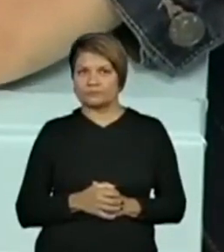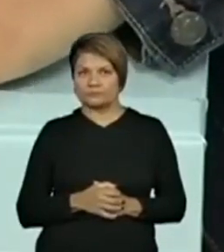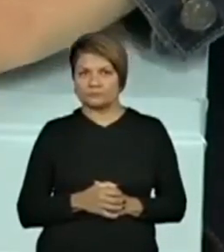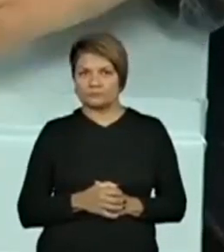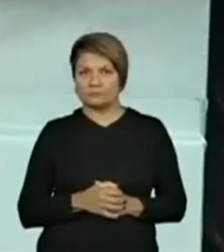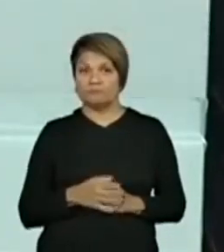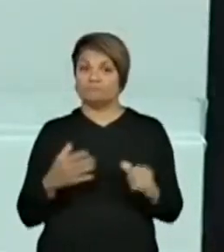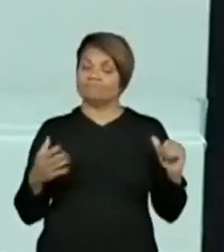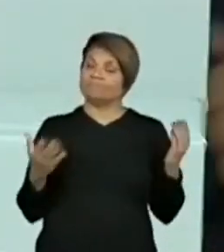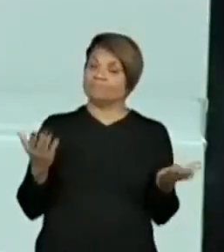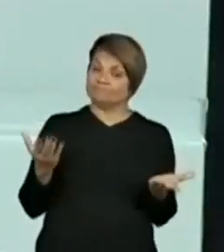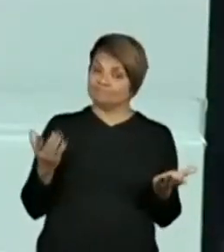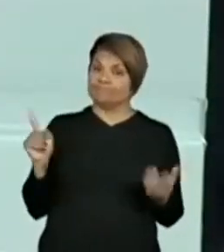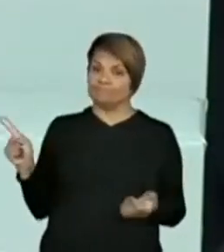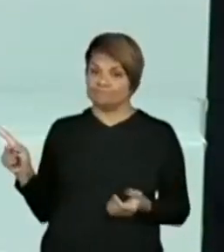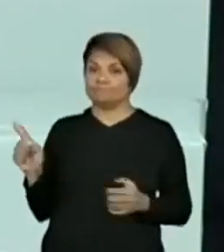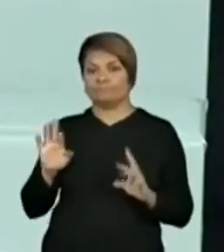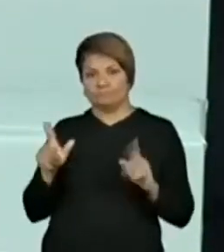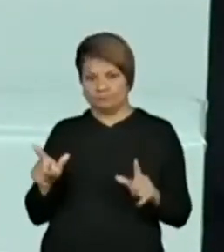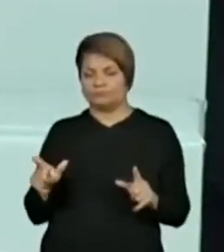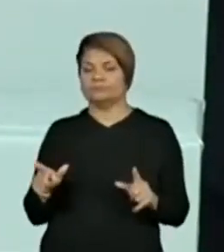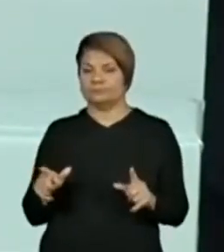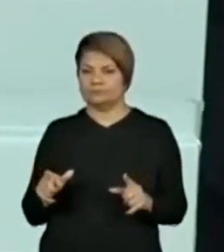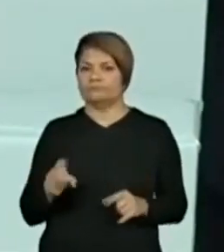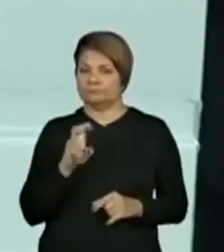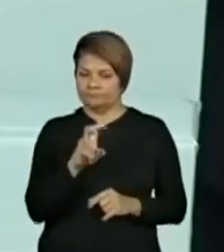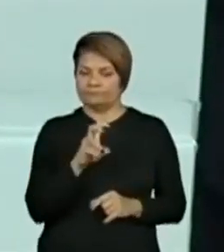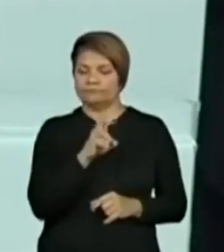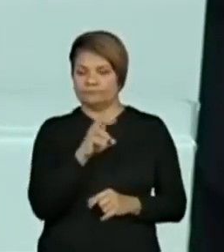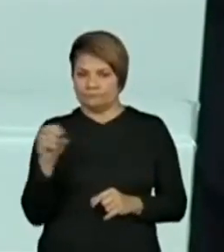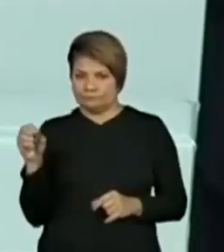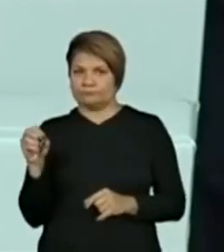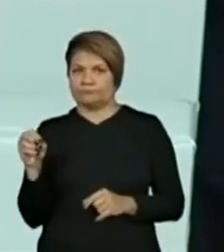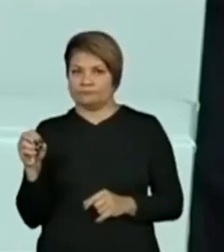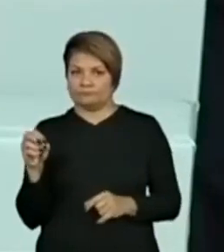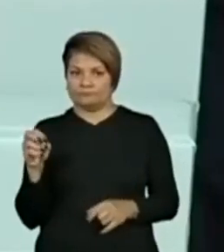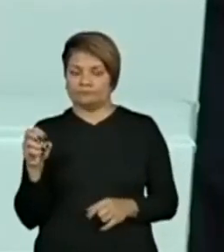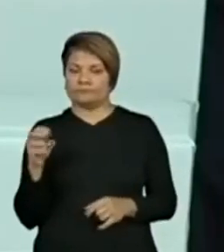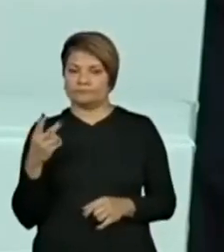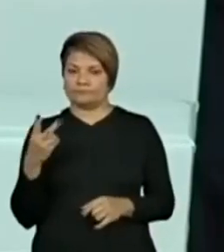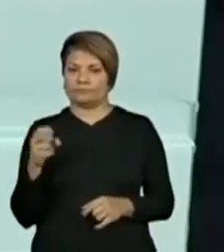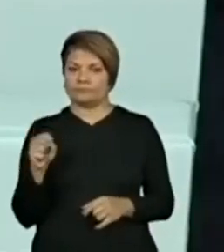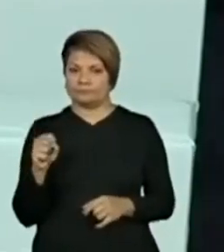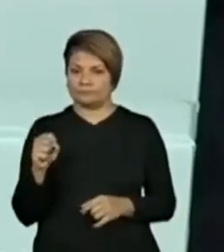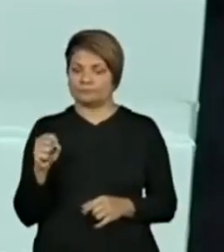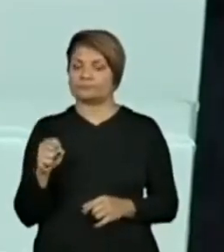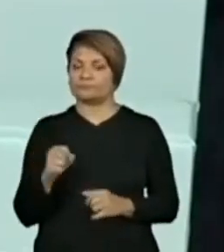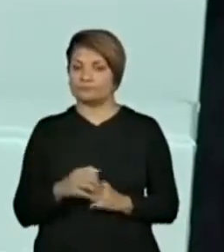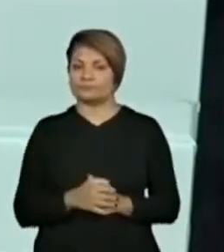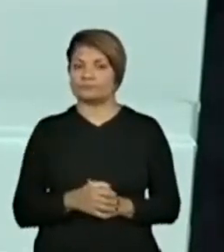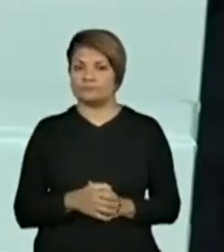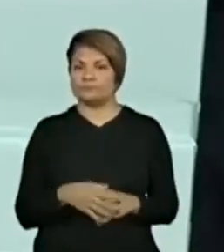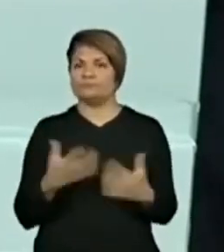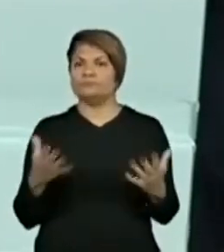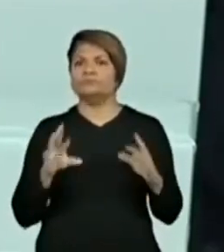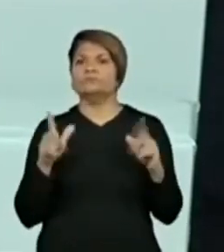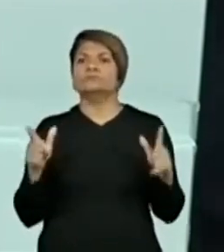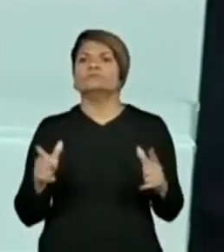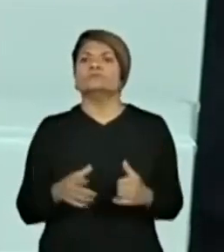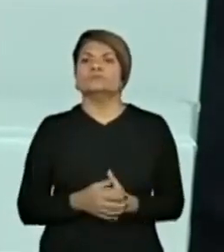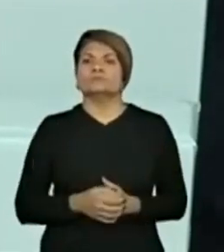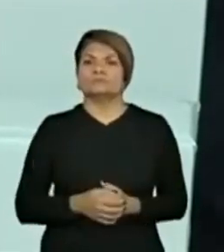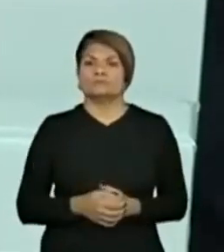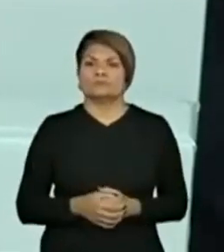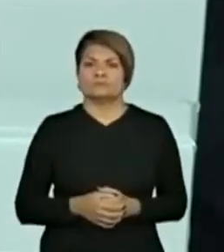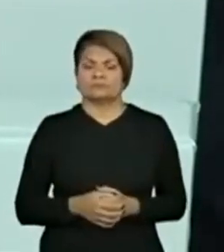e desse lado, nós temos o 5 do 528. Qual que é a diferença desses dois